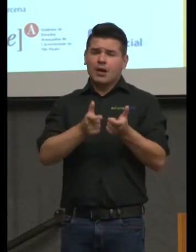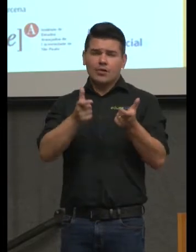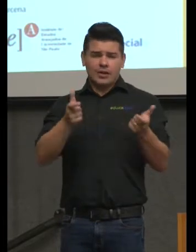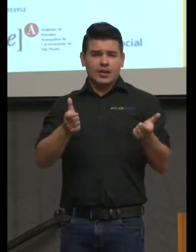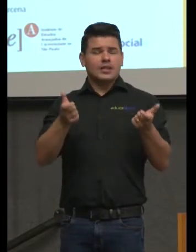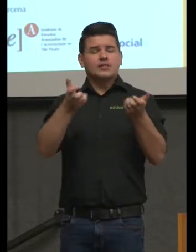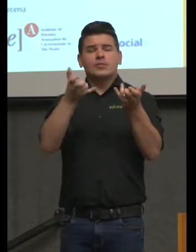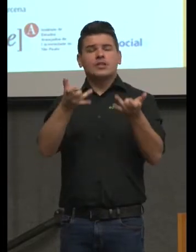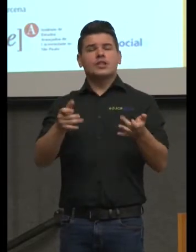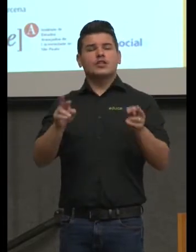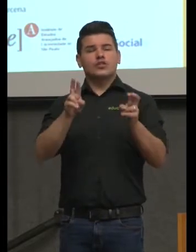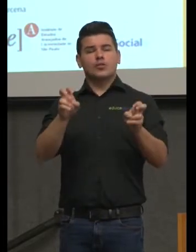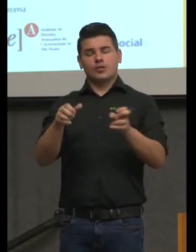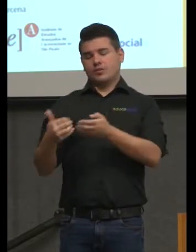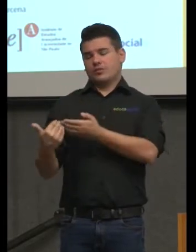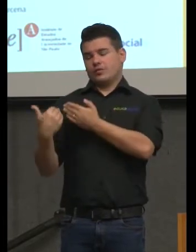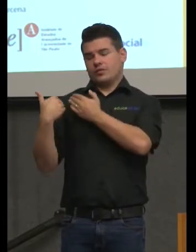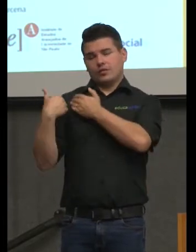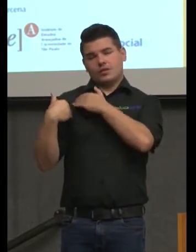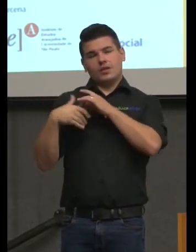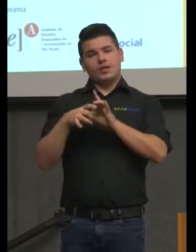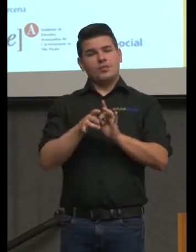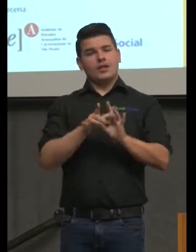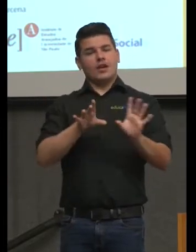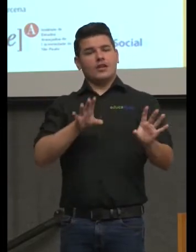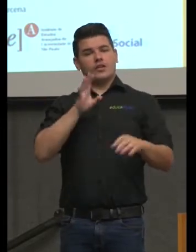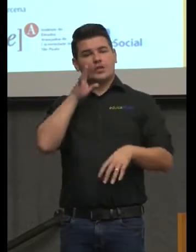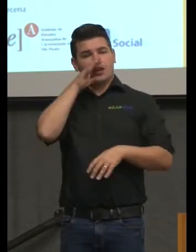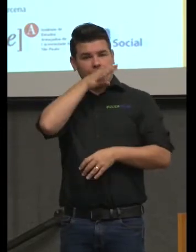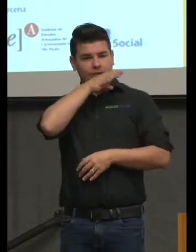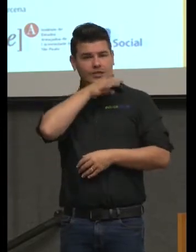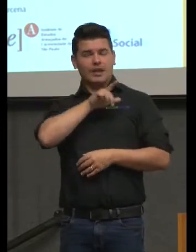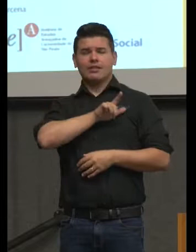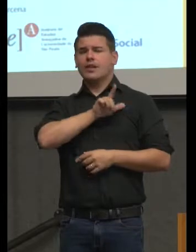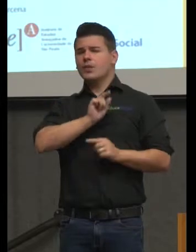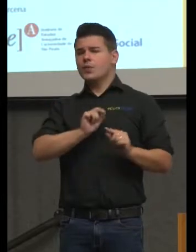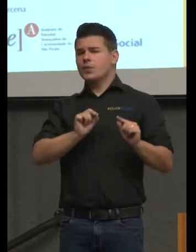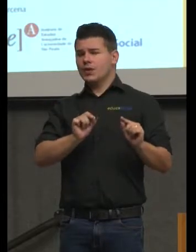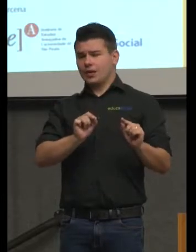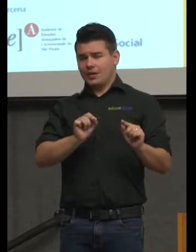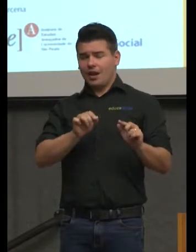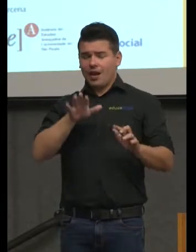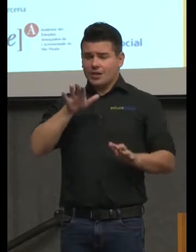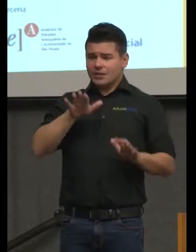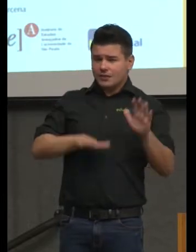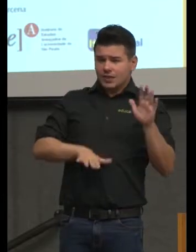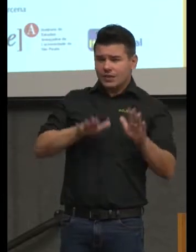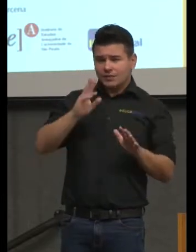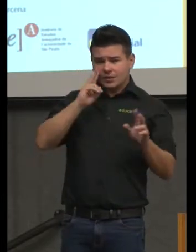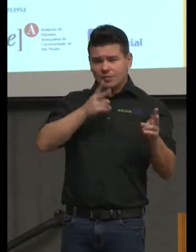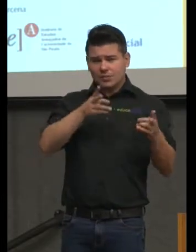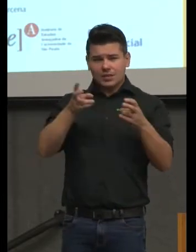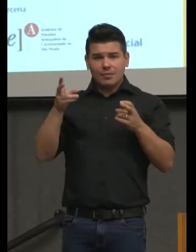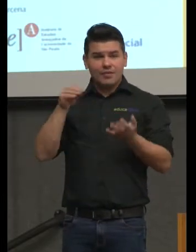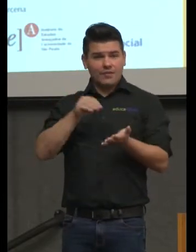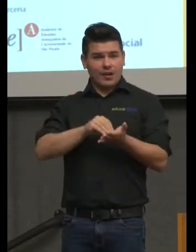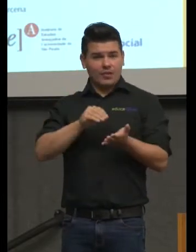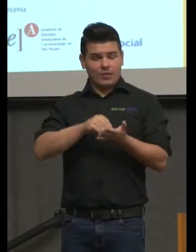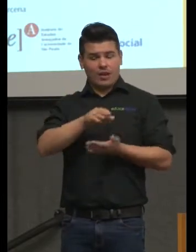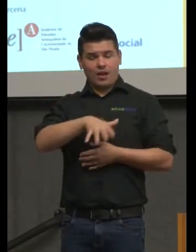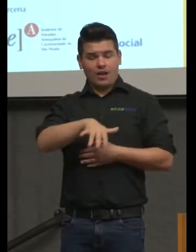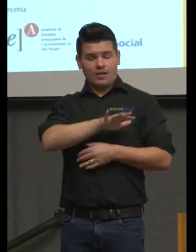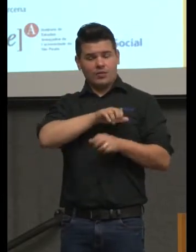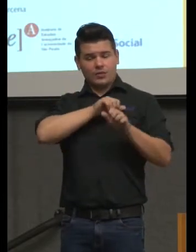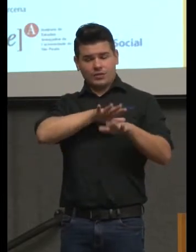responsabilidade, de tolerância. Ora, você tem o que pauta a educação daqui para frente